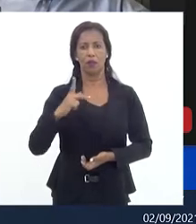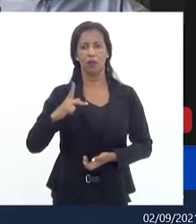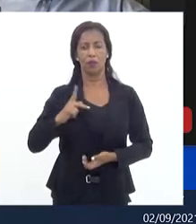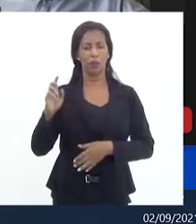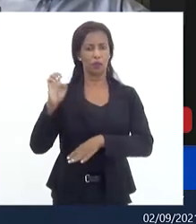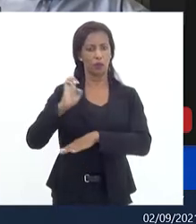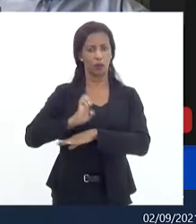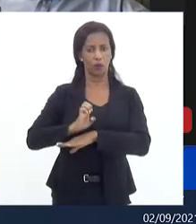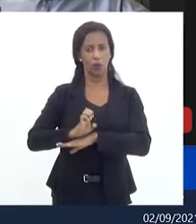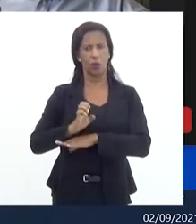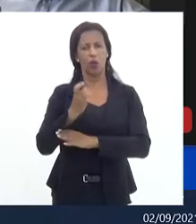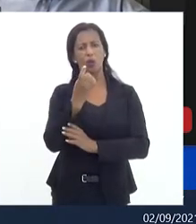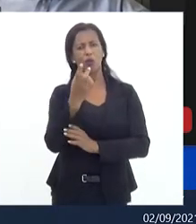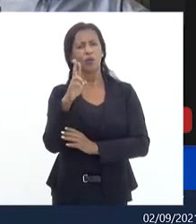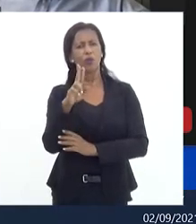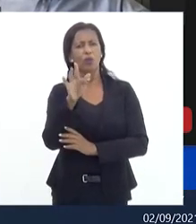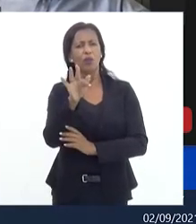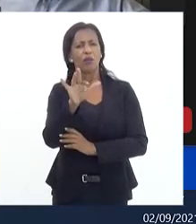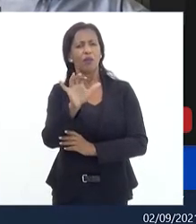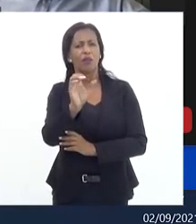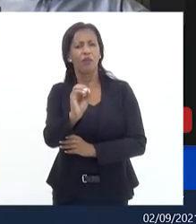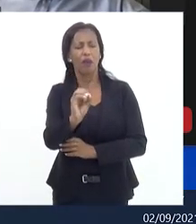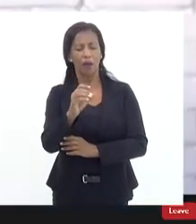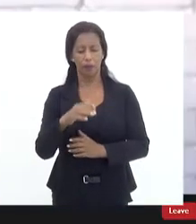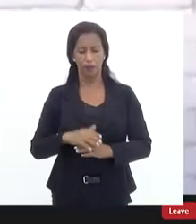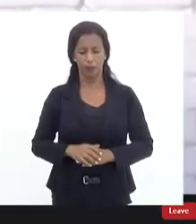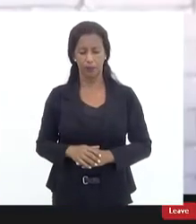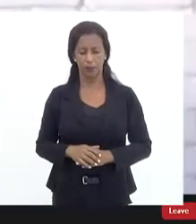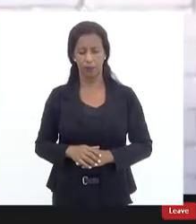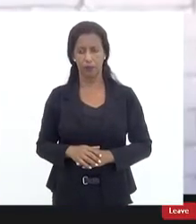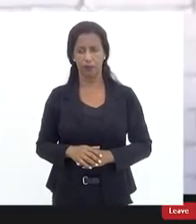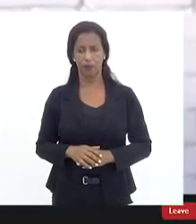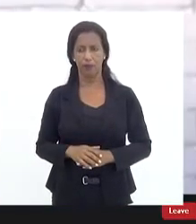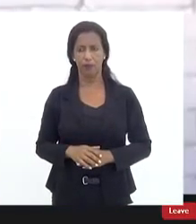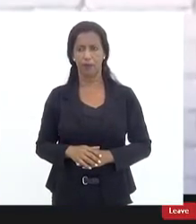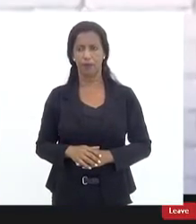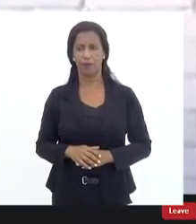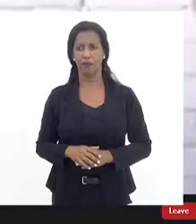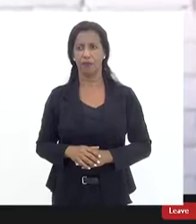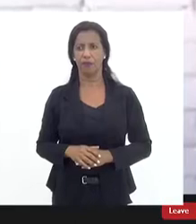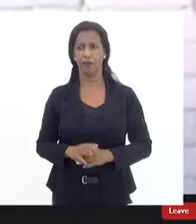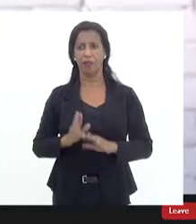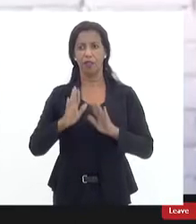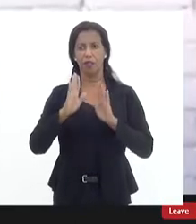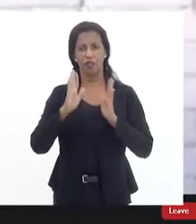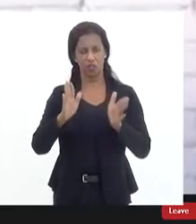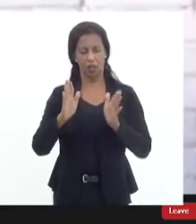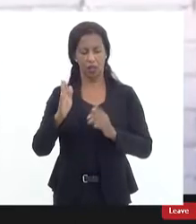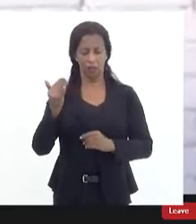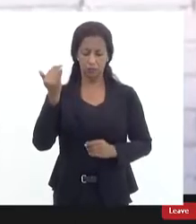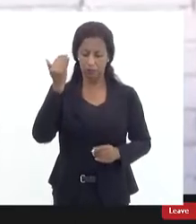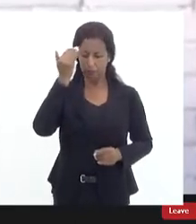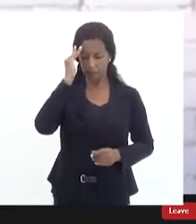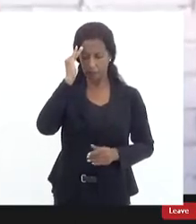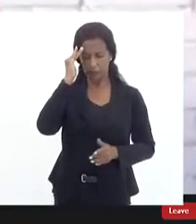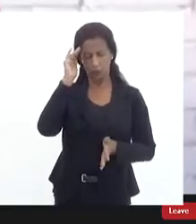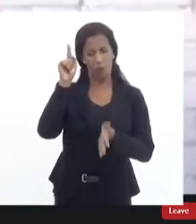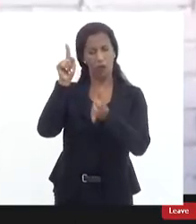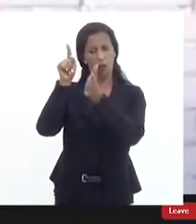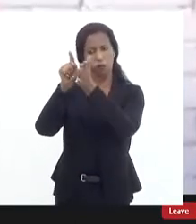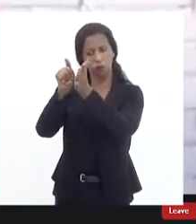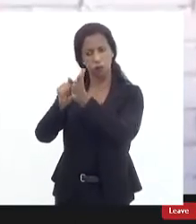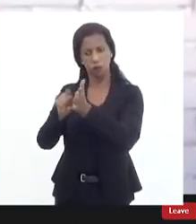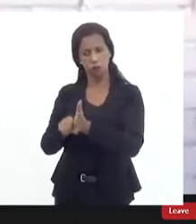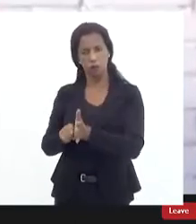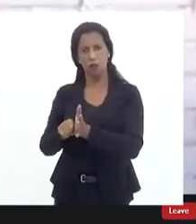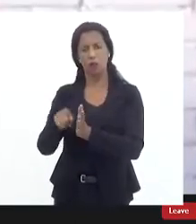doutor Fábio próximo um pouco do que já foi o entendimento das perguntas para o doutor